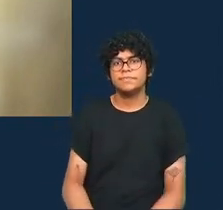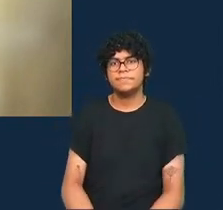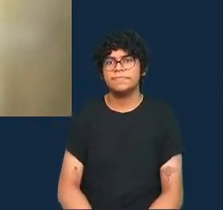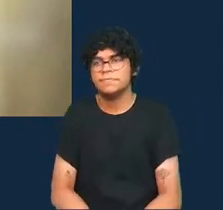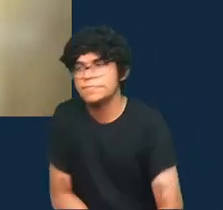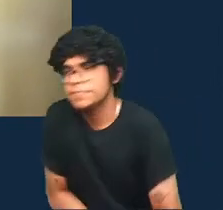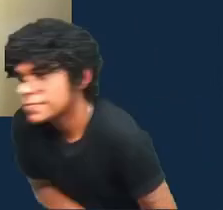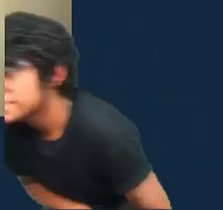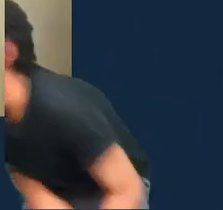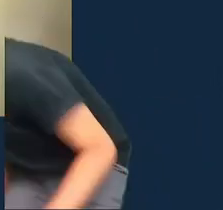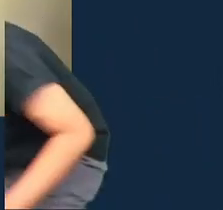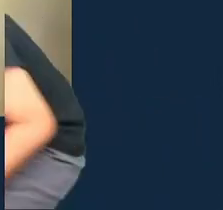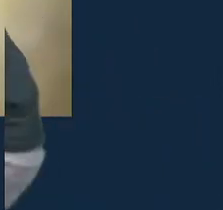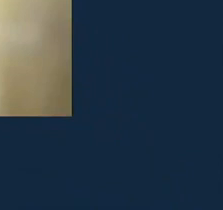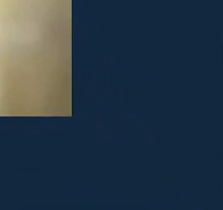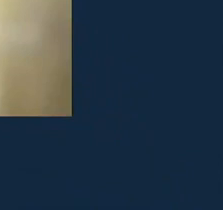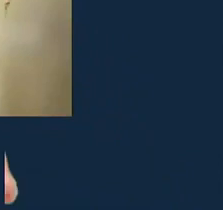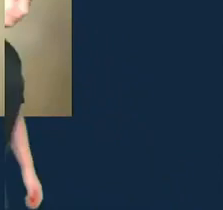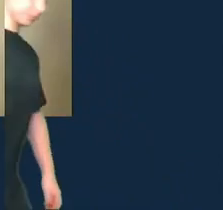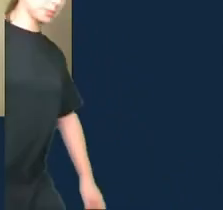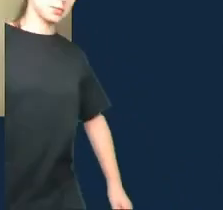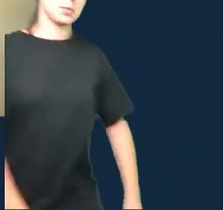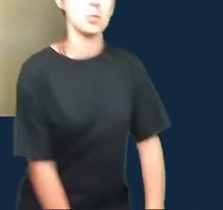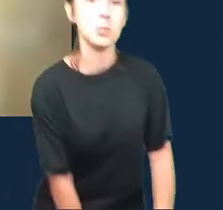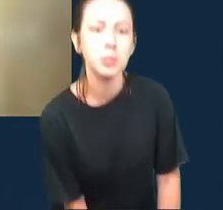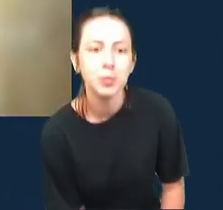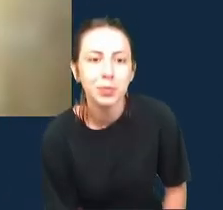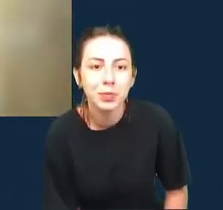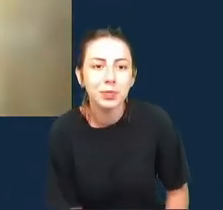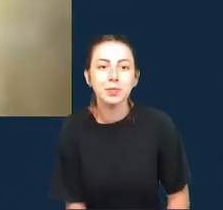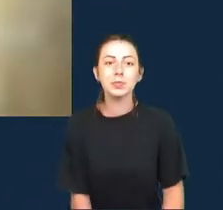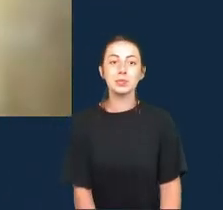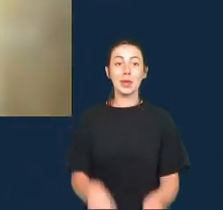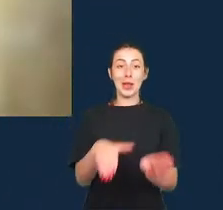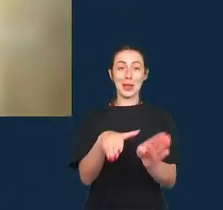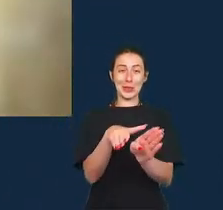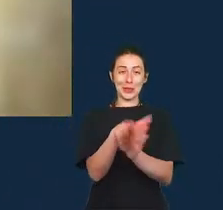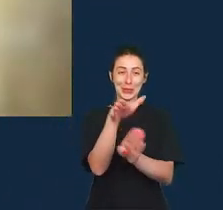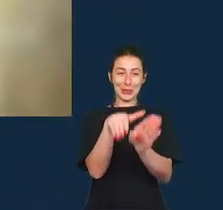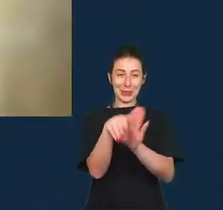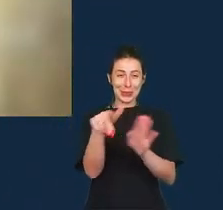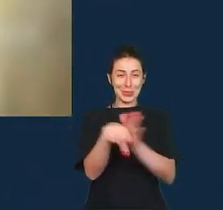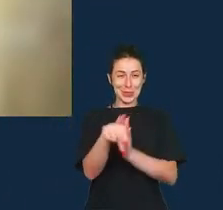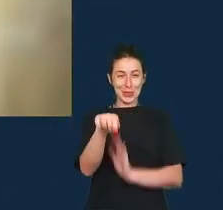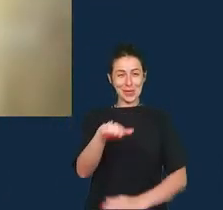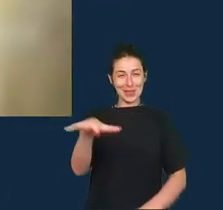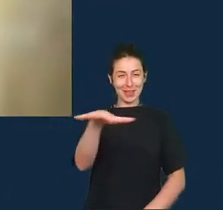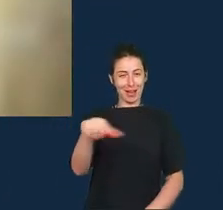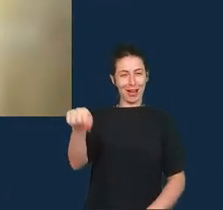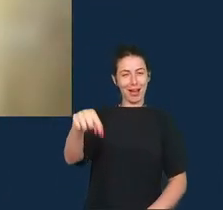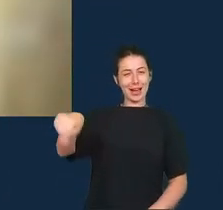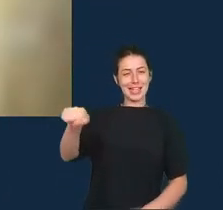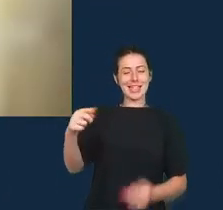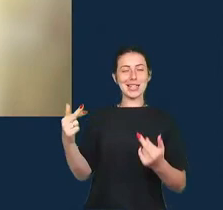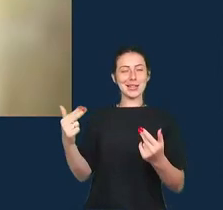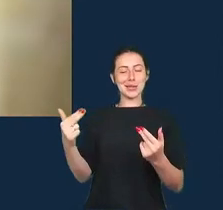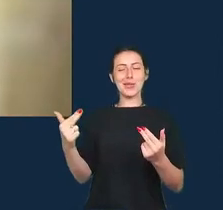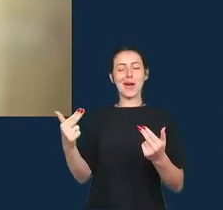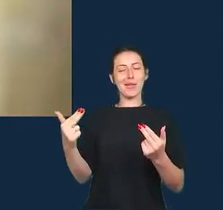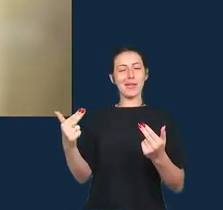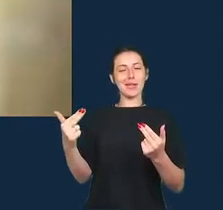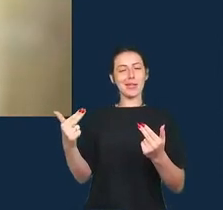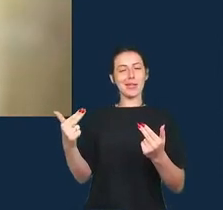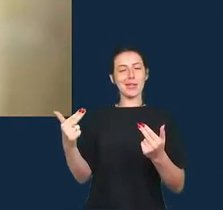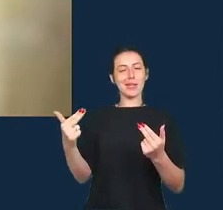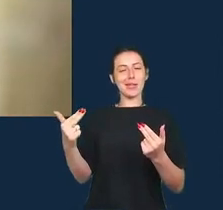as instituições liberais baseadas no mercado que acabavam determinando a produção de dados